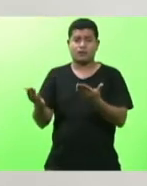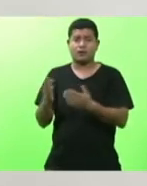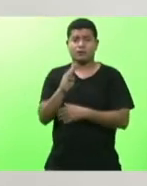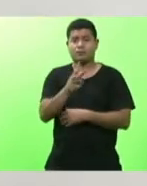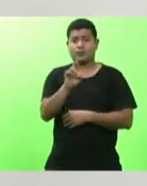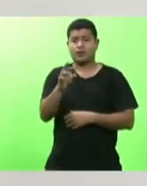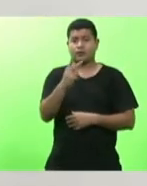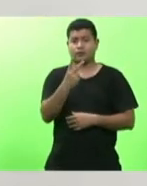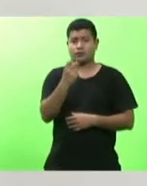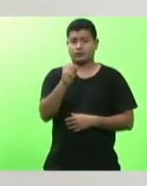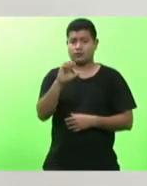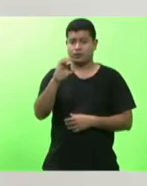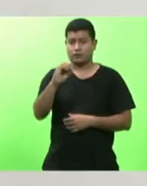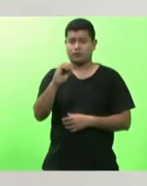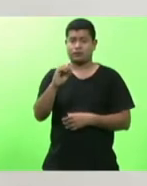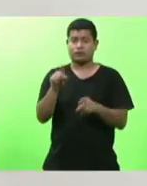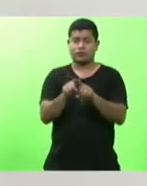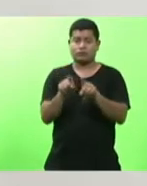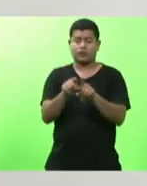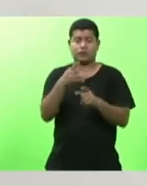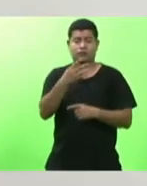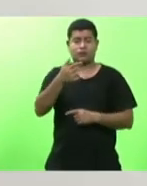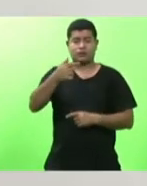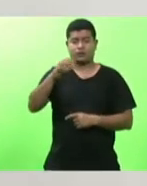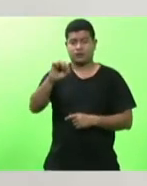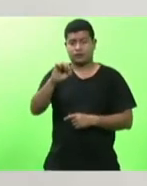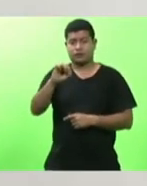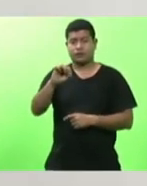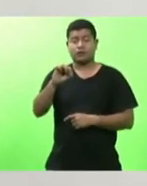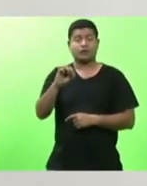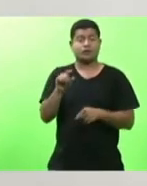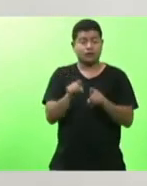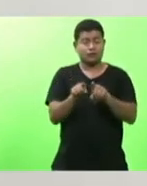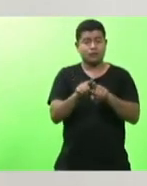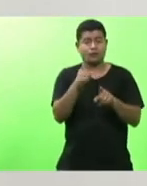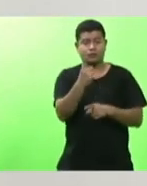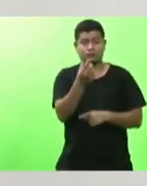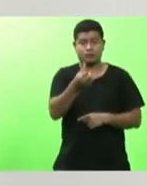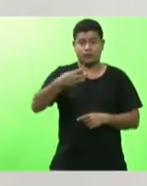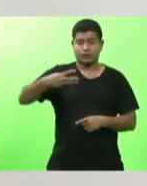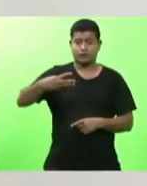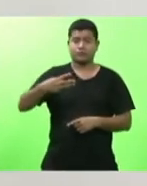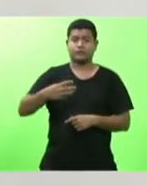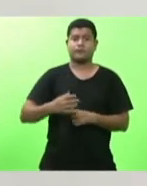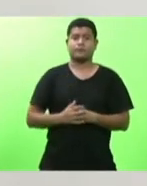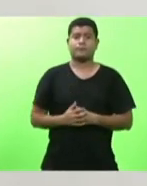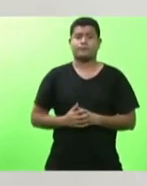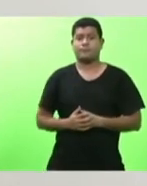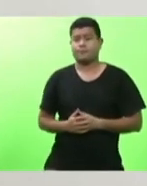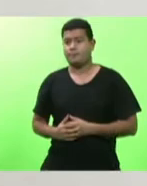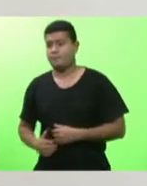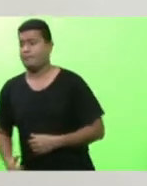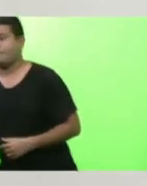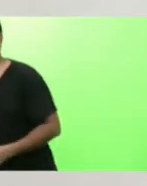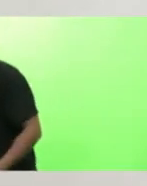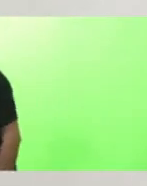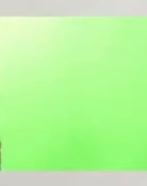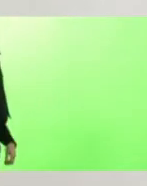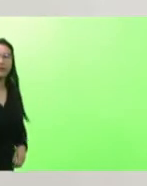280 da BR 470 e da 163 e lá na frente